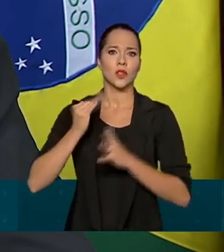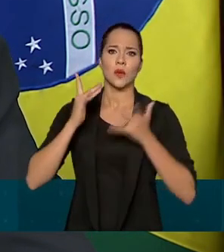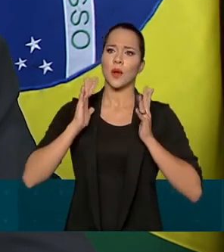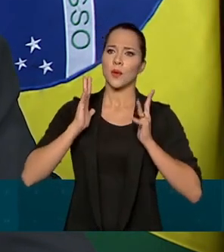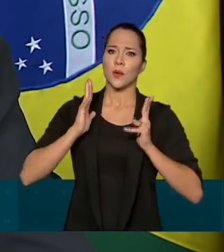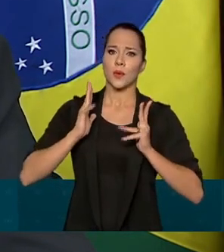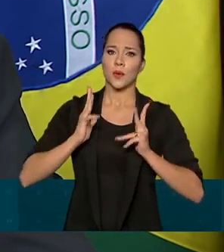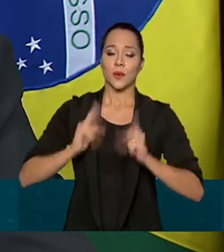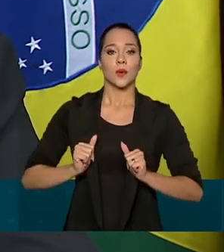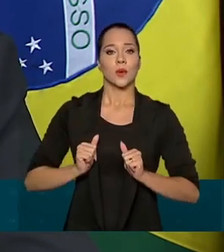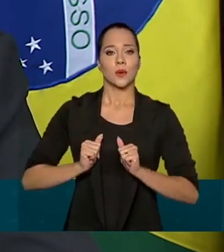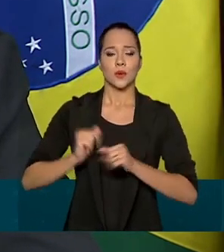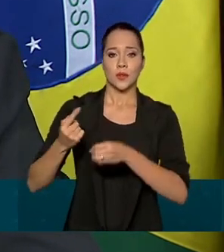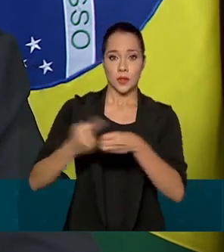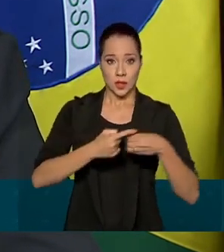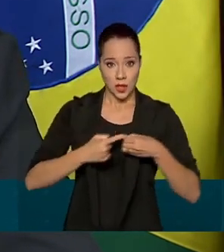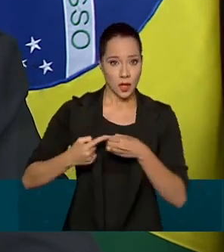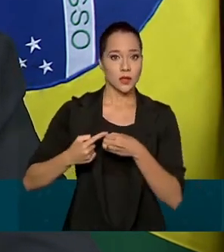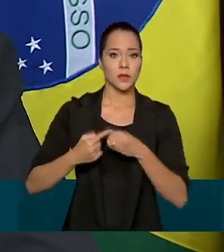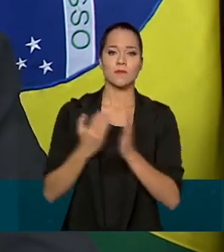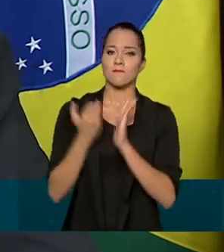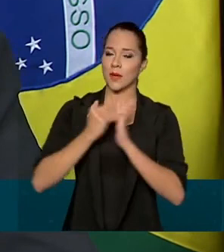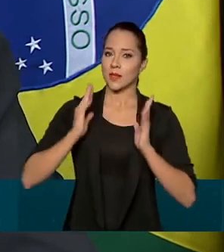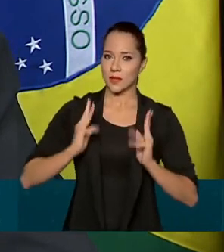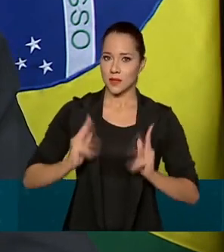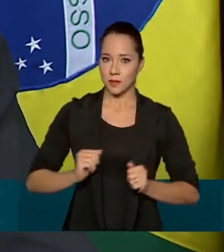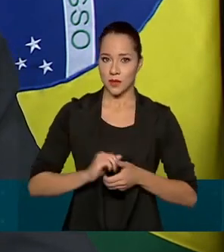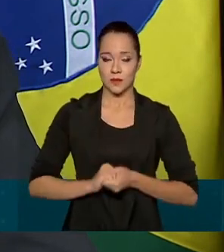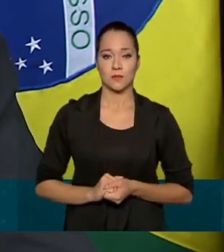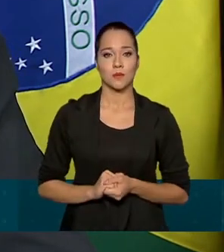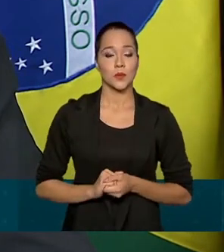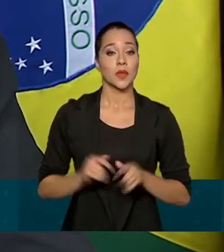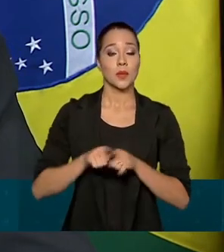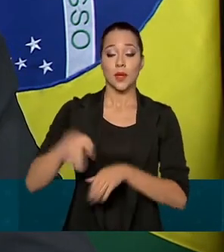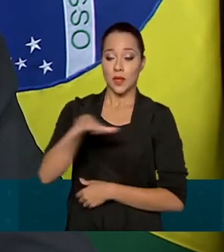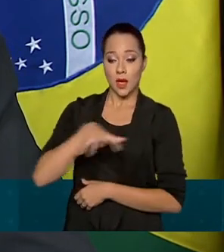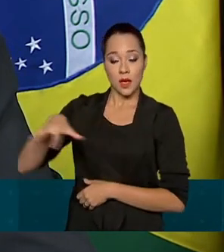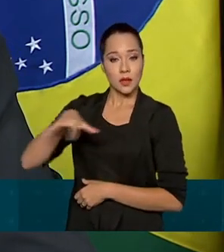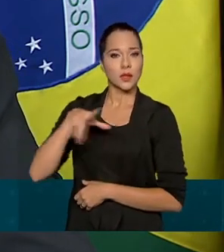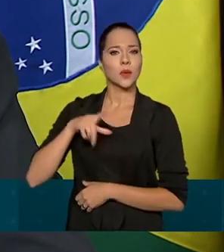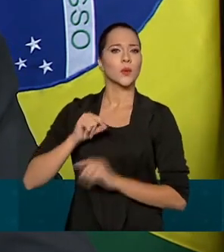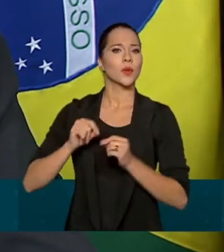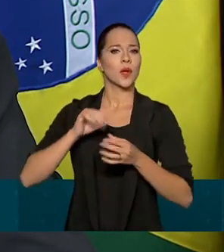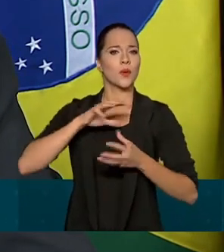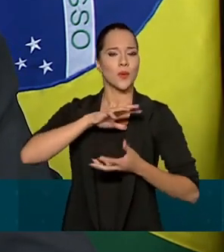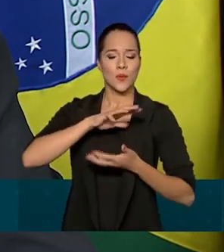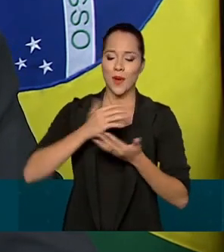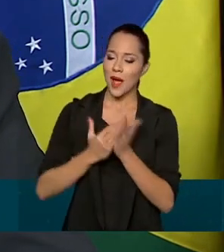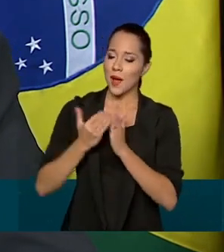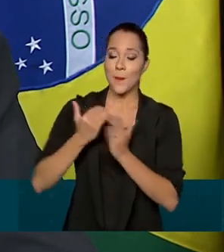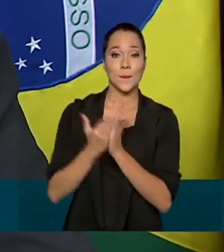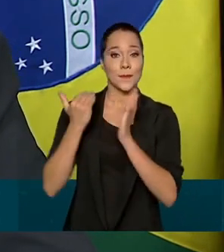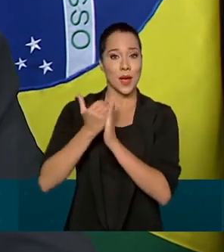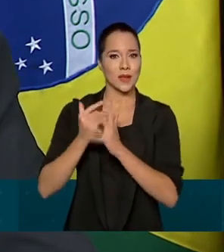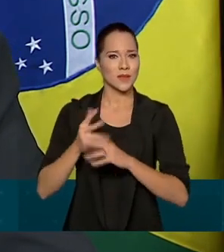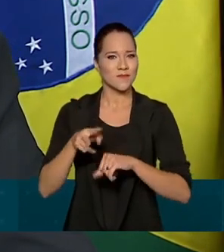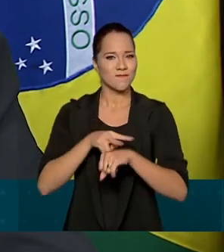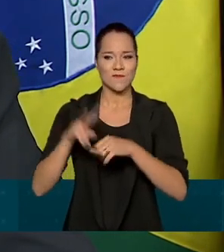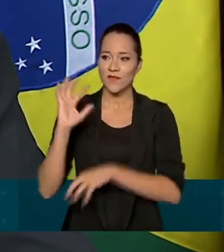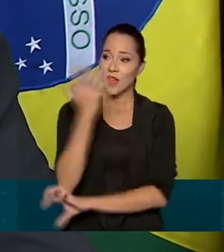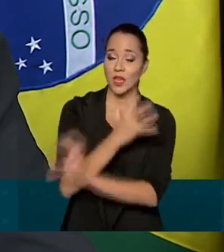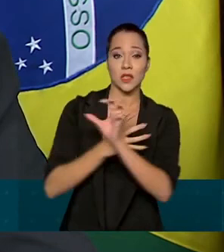de nossos centros urbanos. No campo, promovemos uma revolução verde a partir